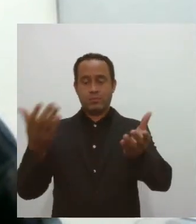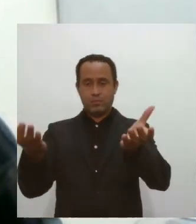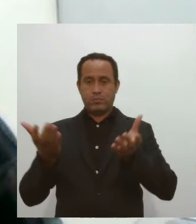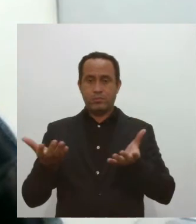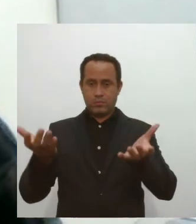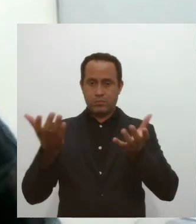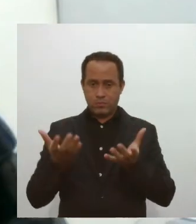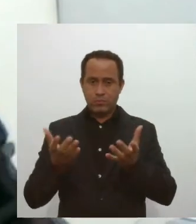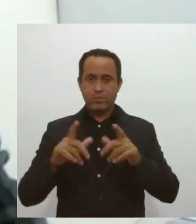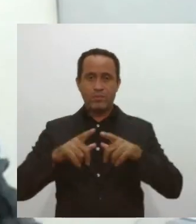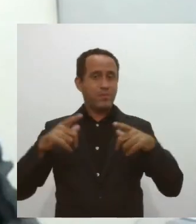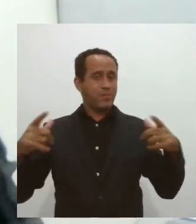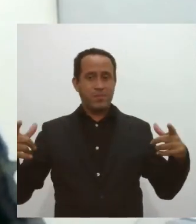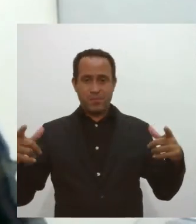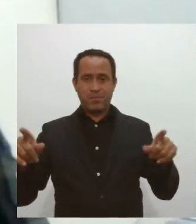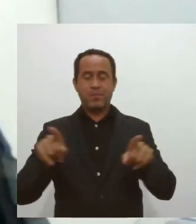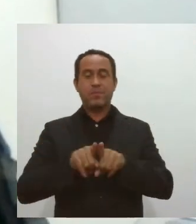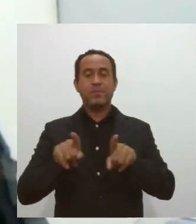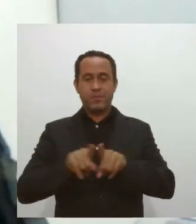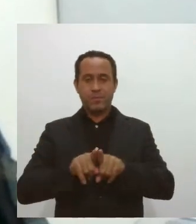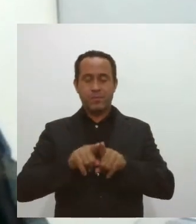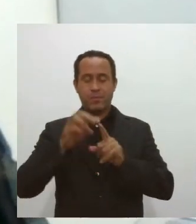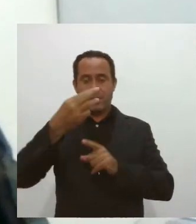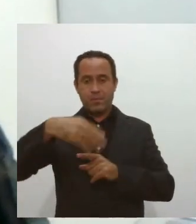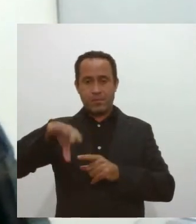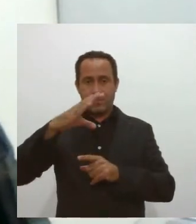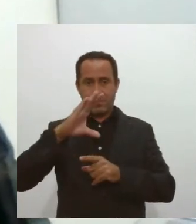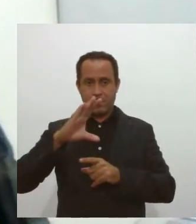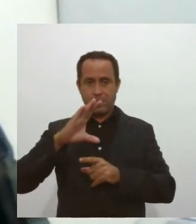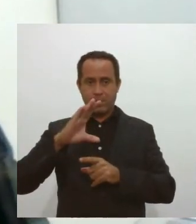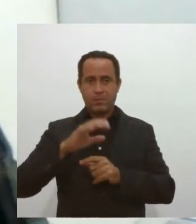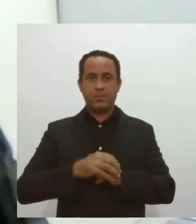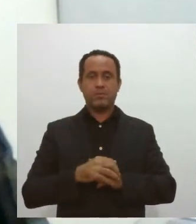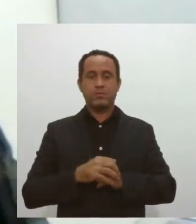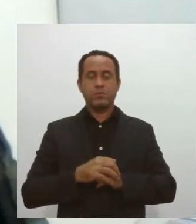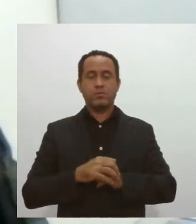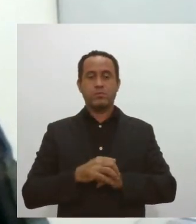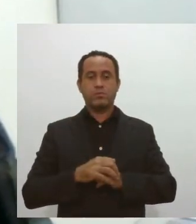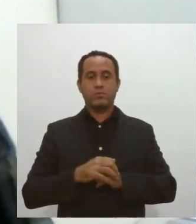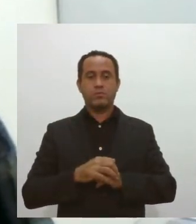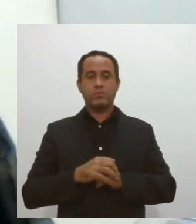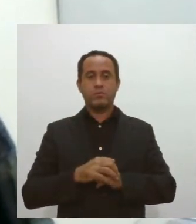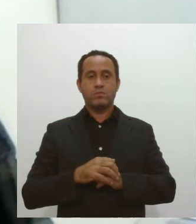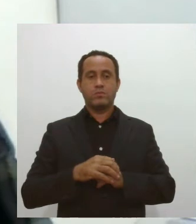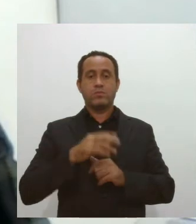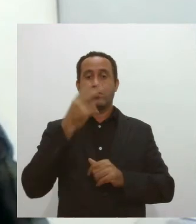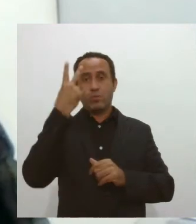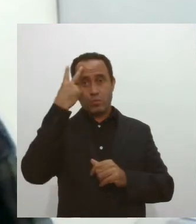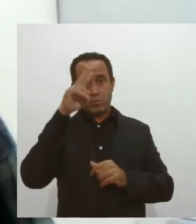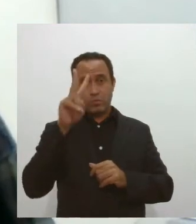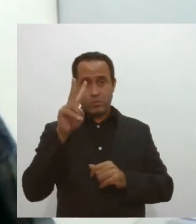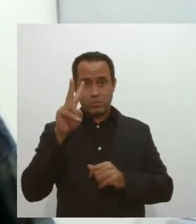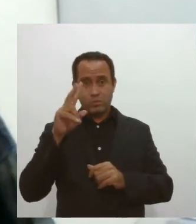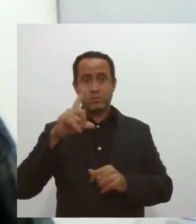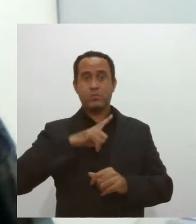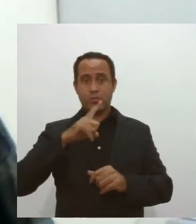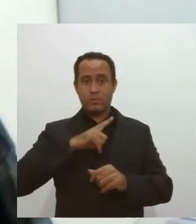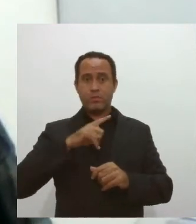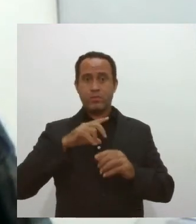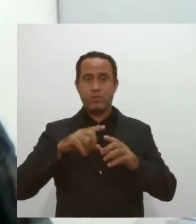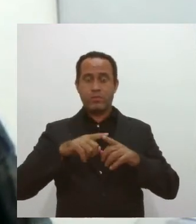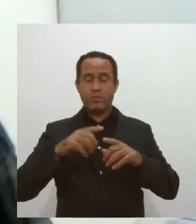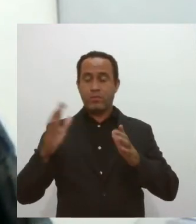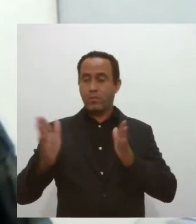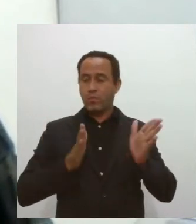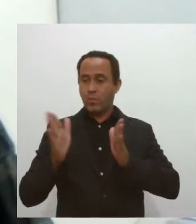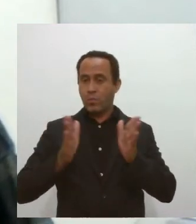teve que ampliar, nesse início de março, na verdade, nos últimos dois dias, a gente teve que ampliar esse prazo que a